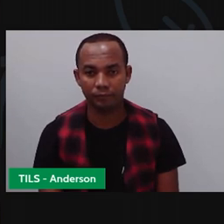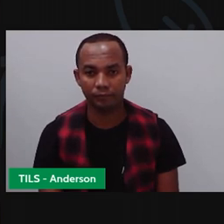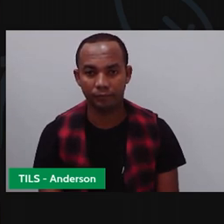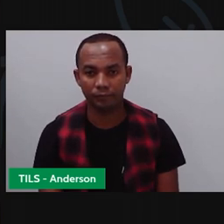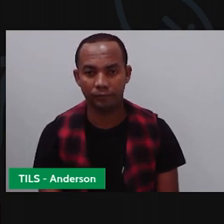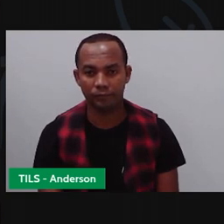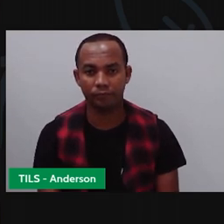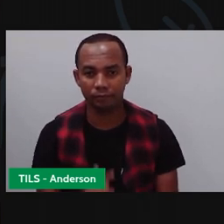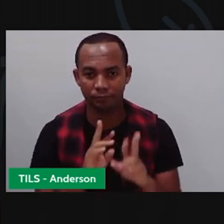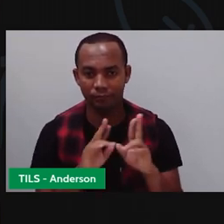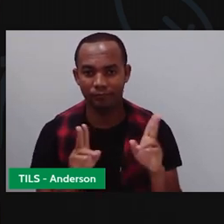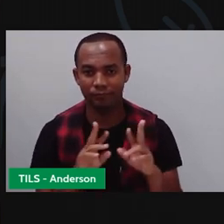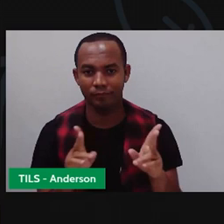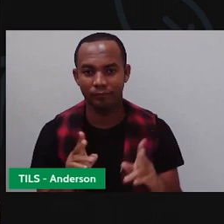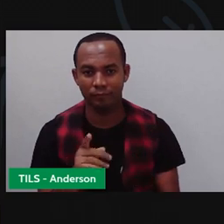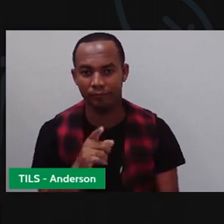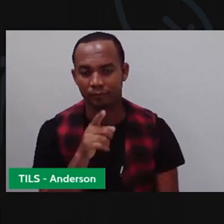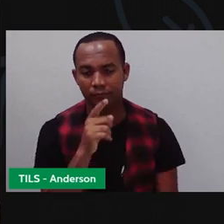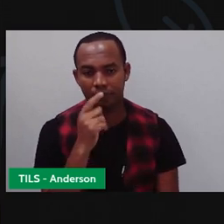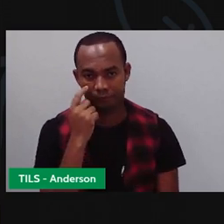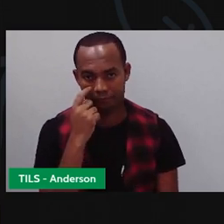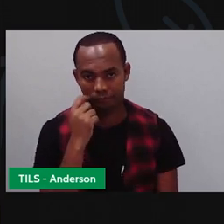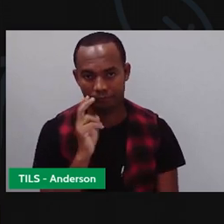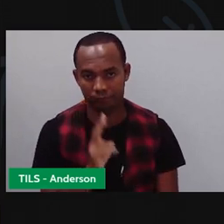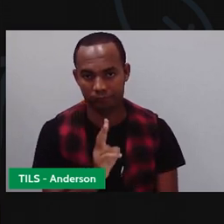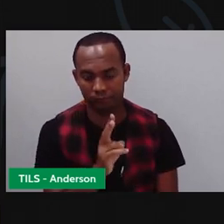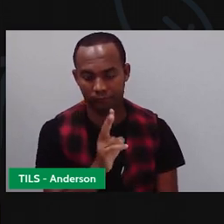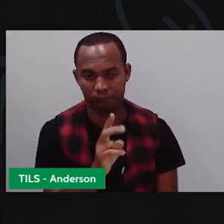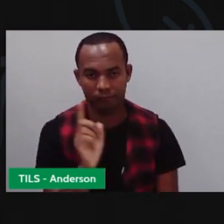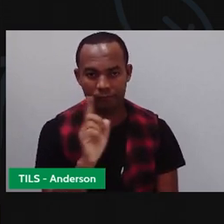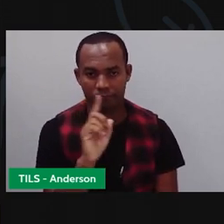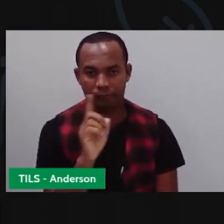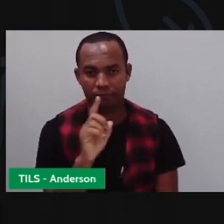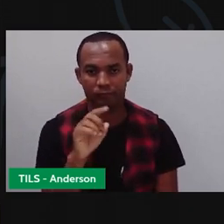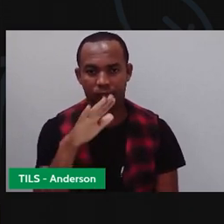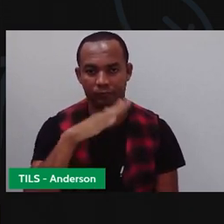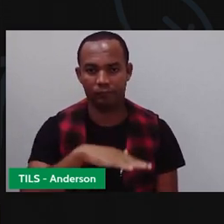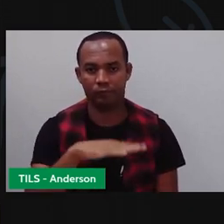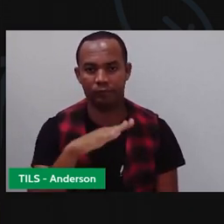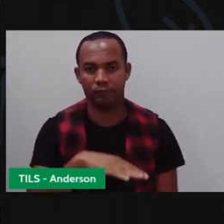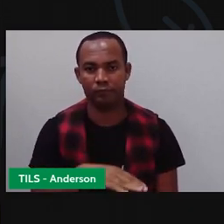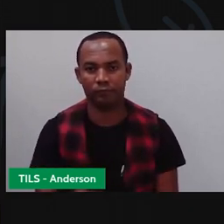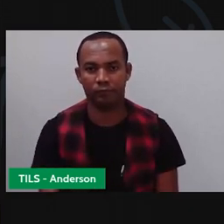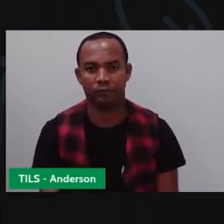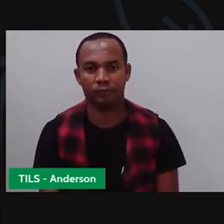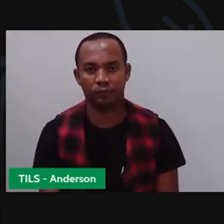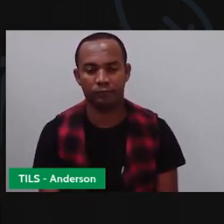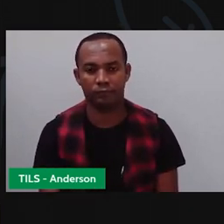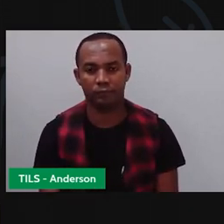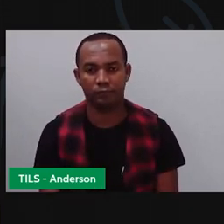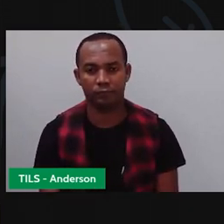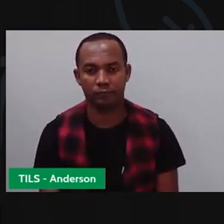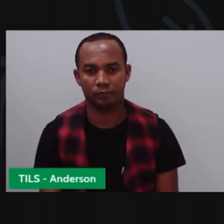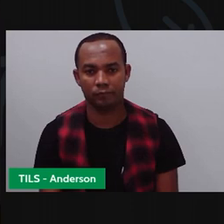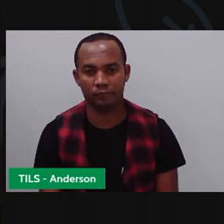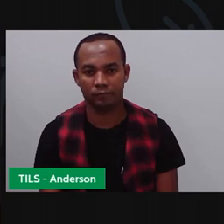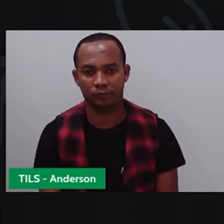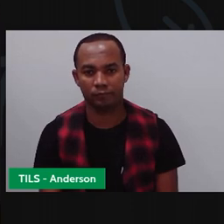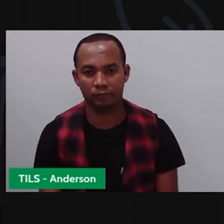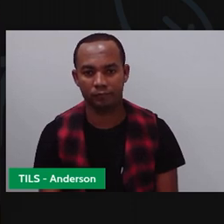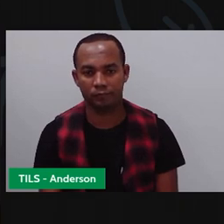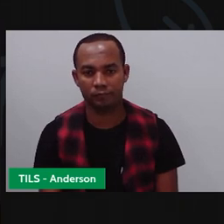mudei a minha conta, não é isso? E esse dez aqui, ele continua aqui? Não. Ele desceu. Se ele desceu, já tem o quê? Quantas unidades me sobraram?